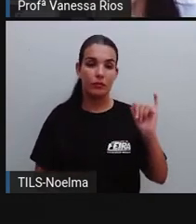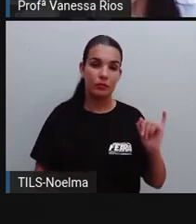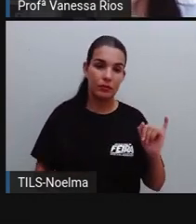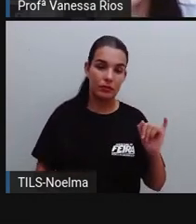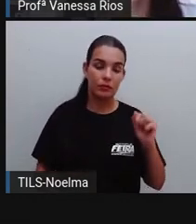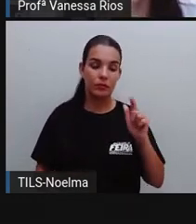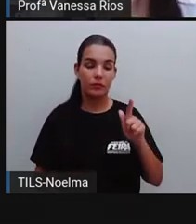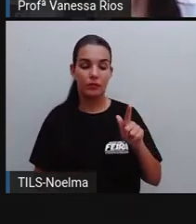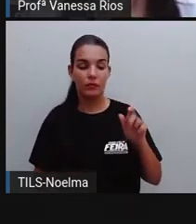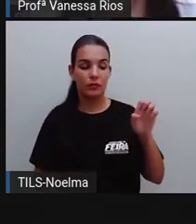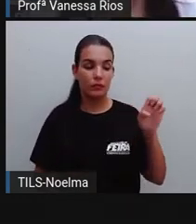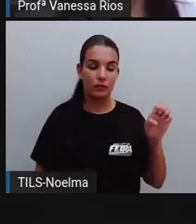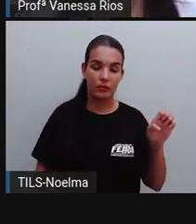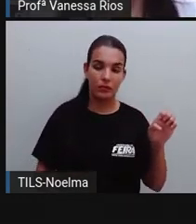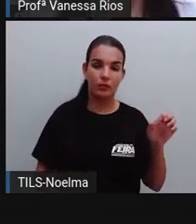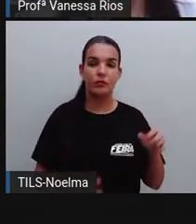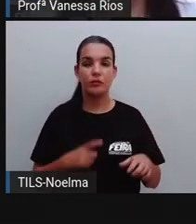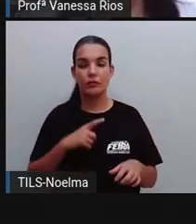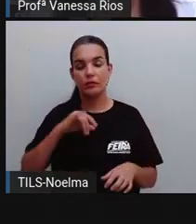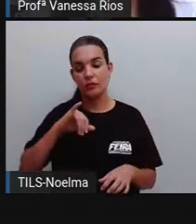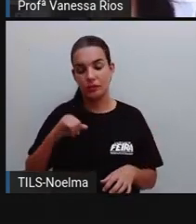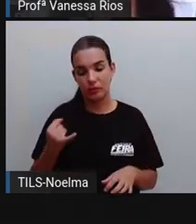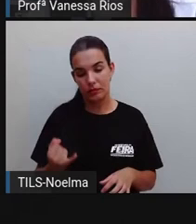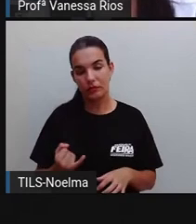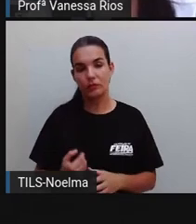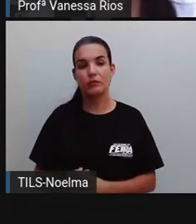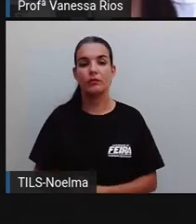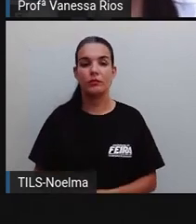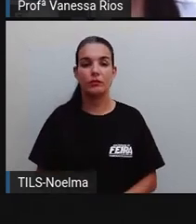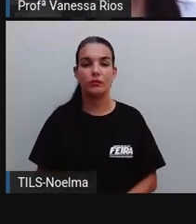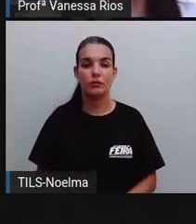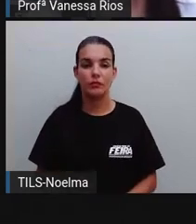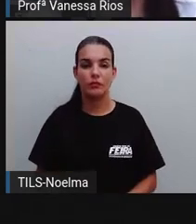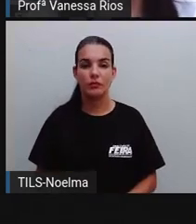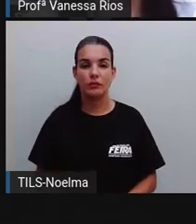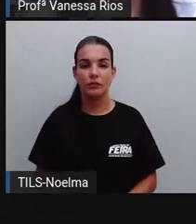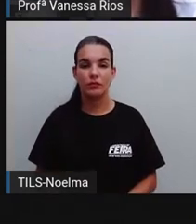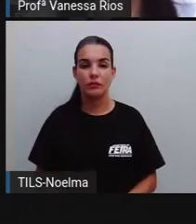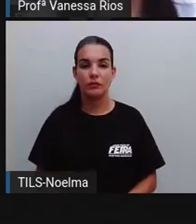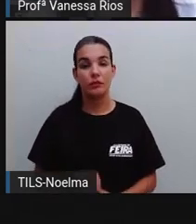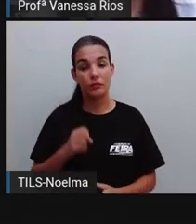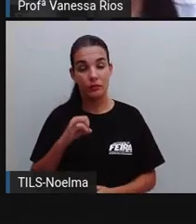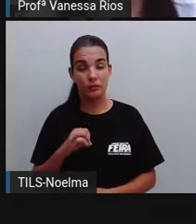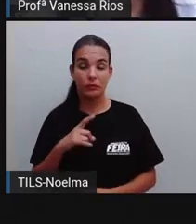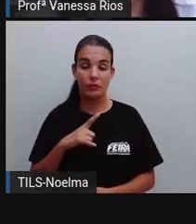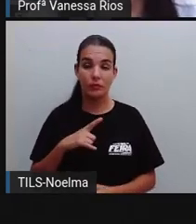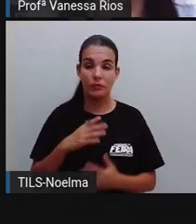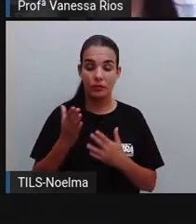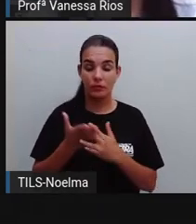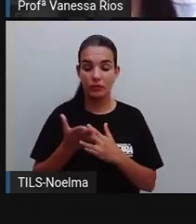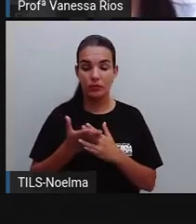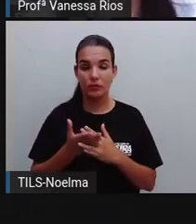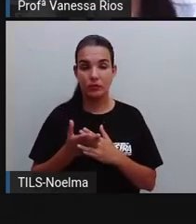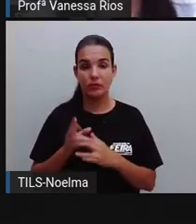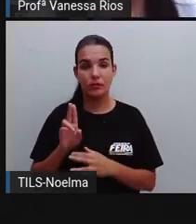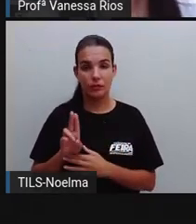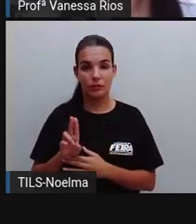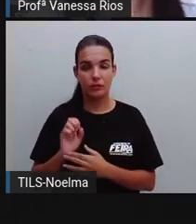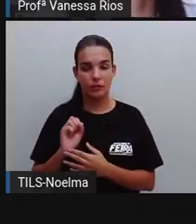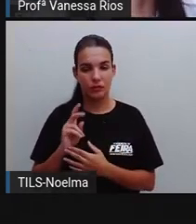situações ter o som do J, a não ser que apareça entre essas letras aí a letra U.